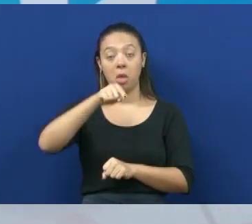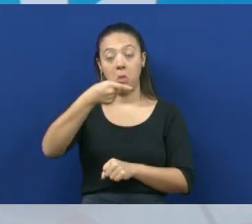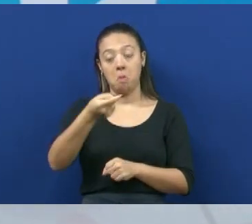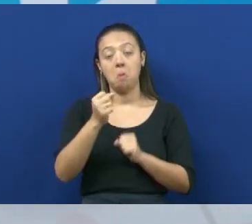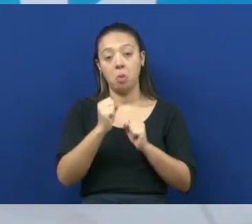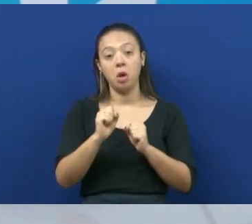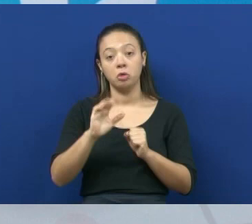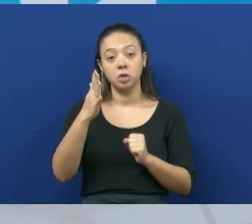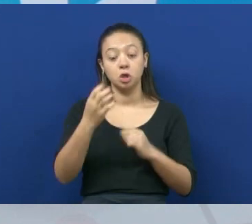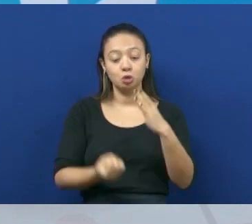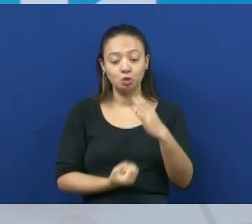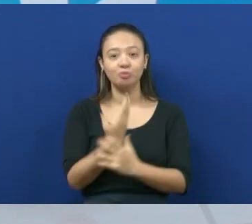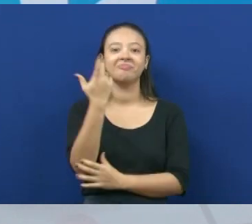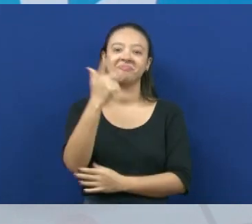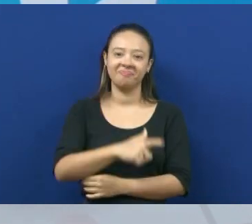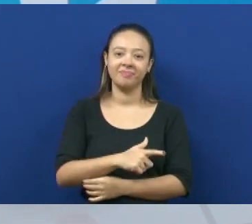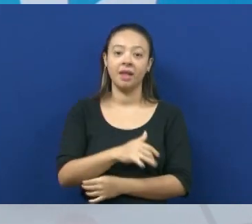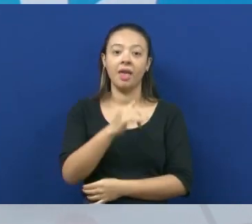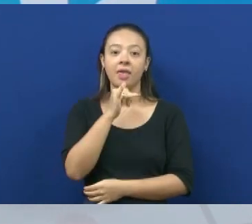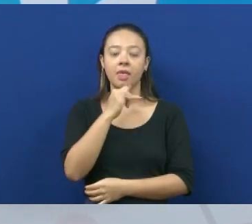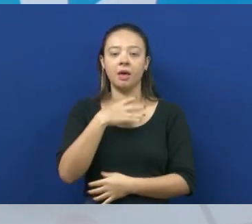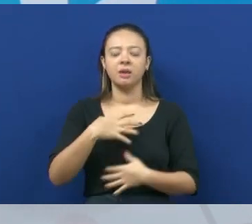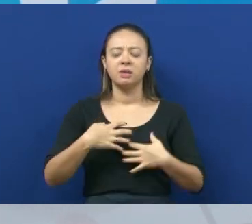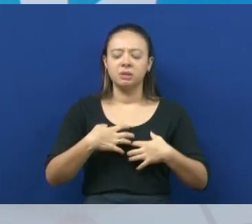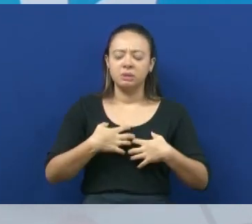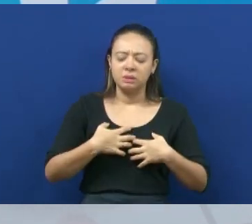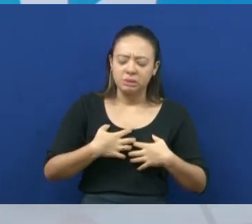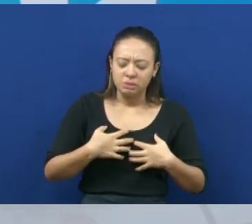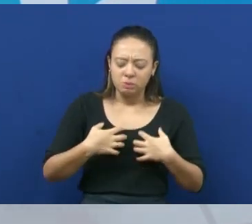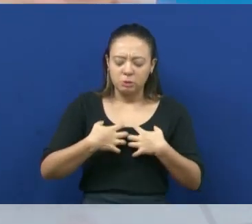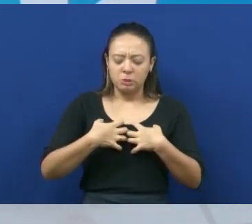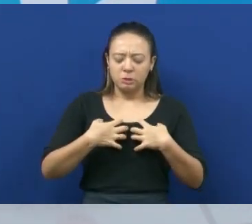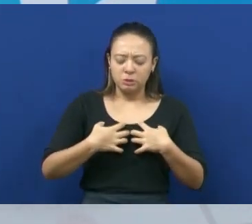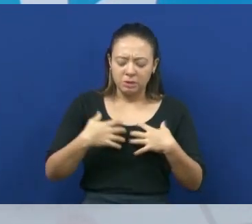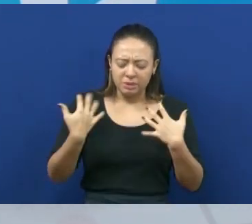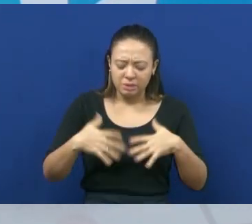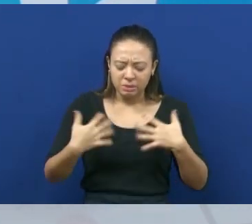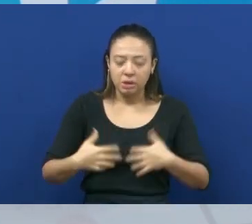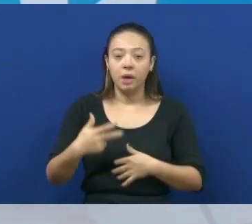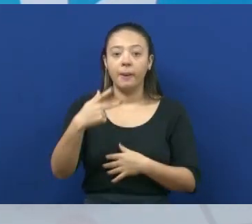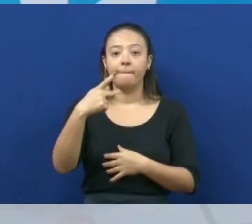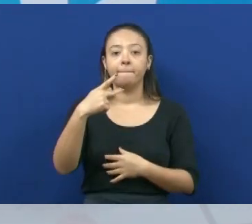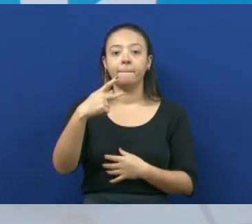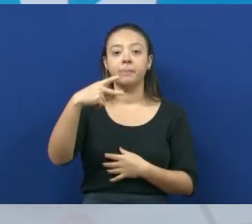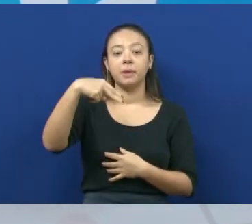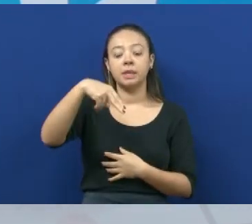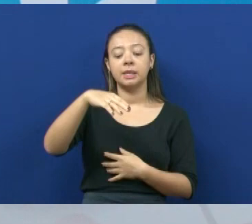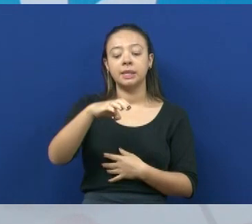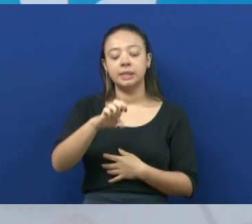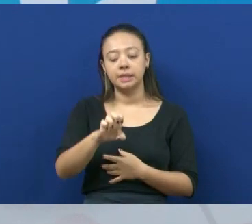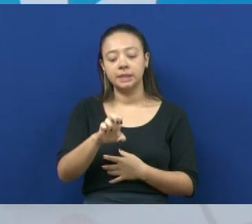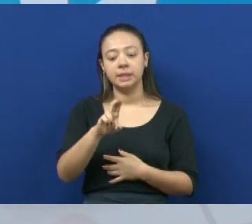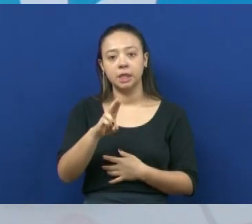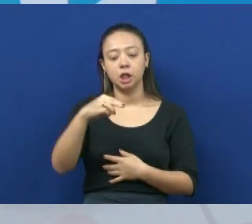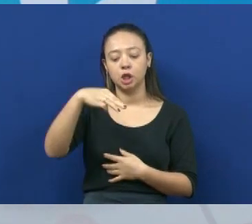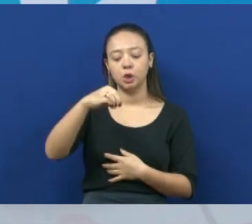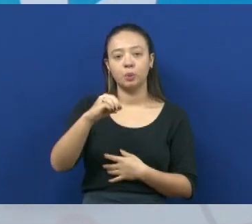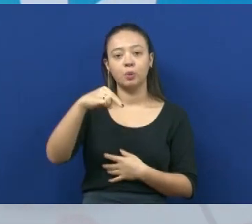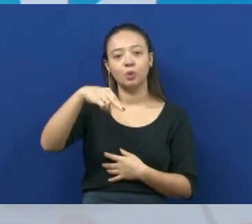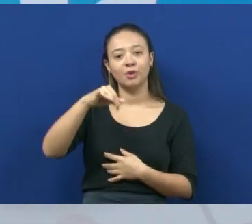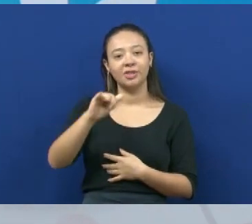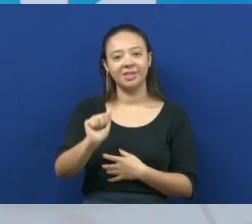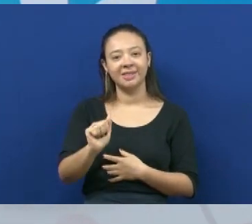muito se fala sobre pneumonia que há anos atrás não se falava. Agora, a gente